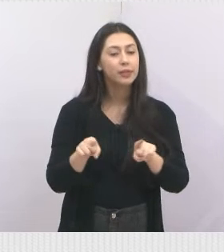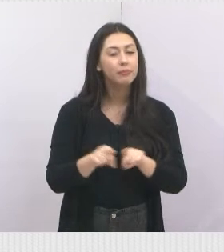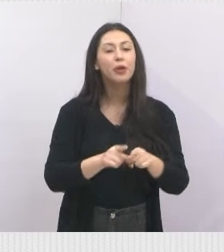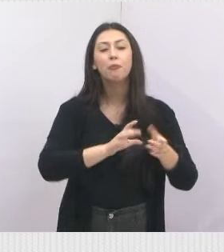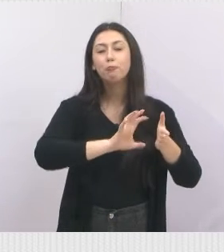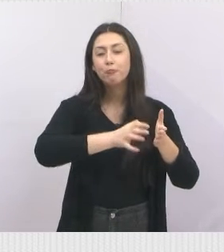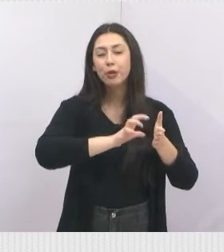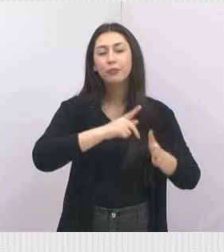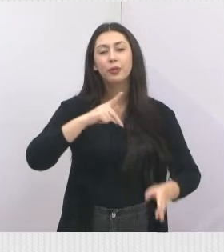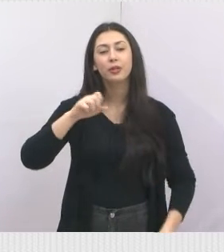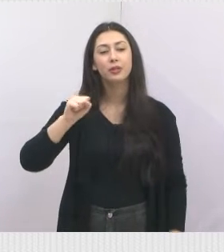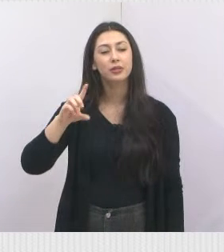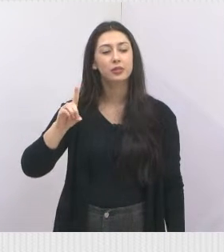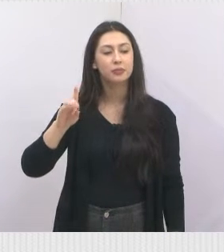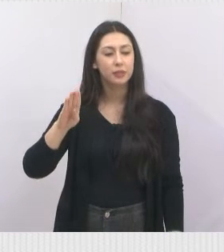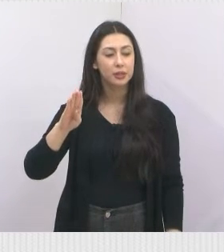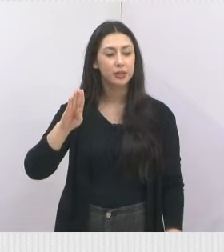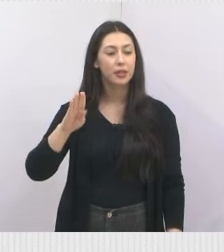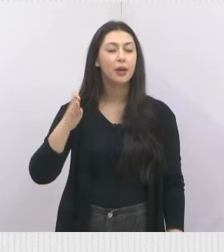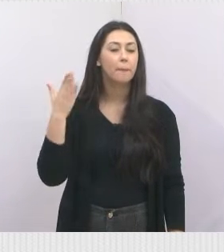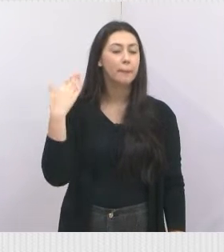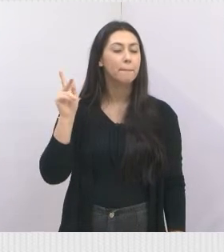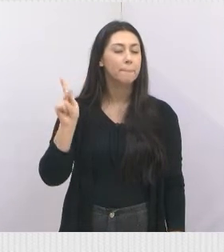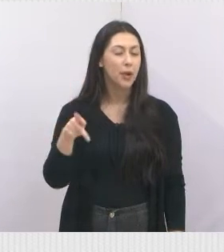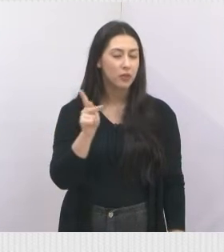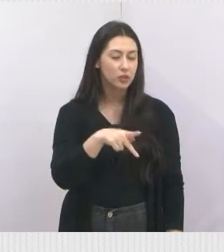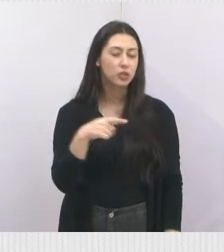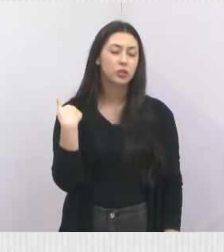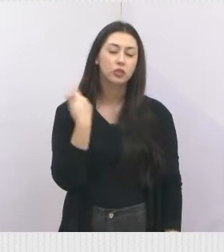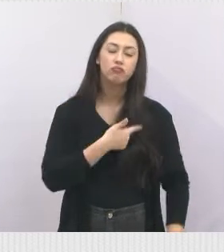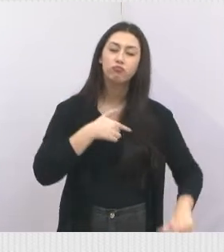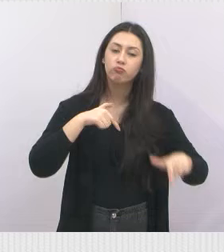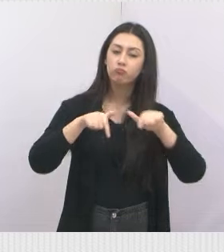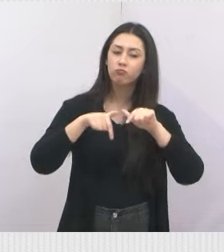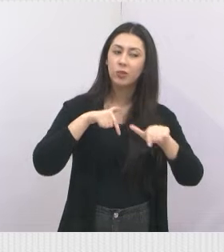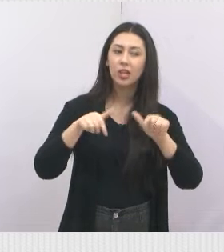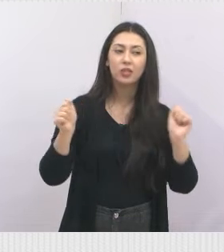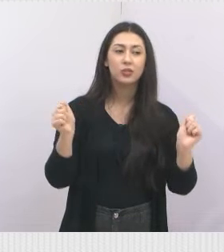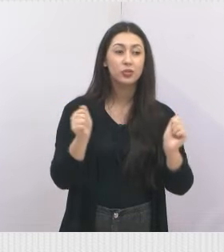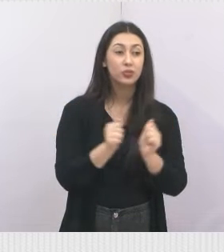partido PSDB e foi professora. Trabalhamos juntos, foi um,